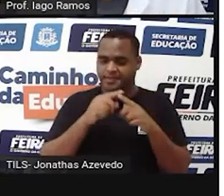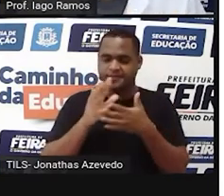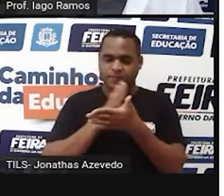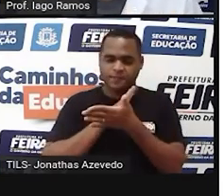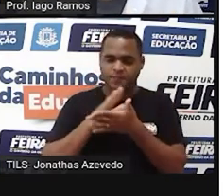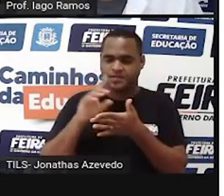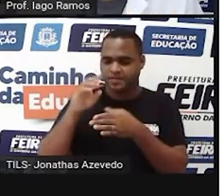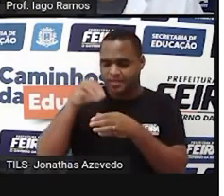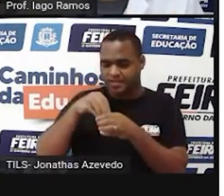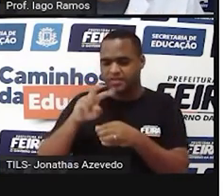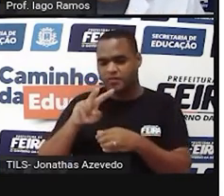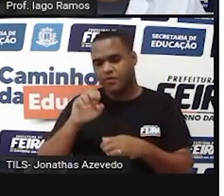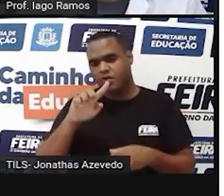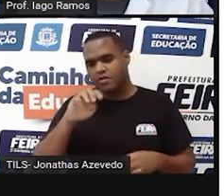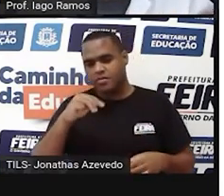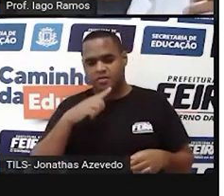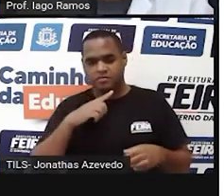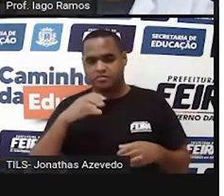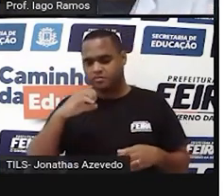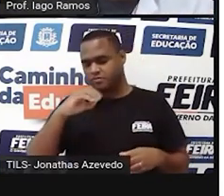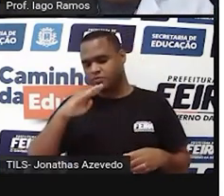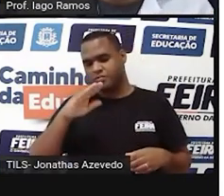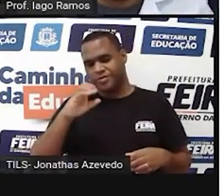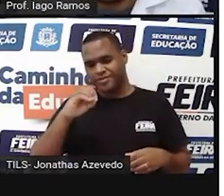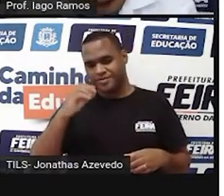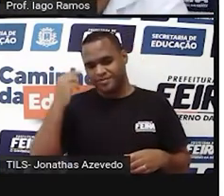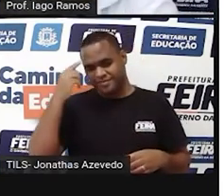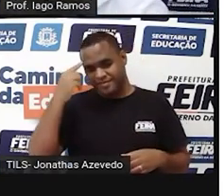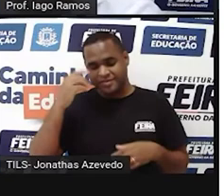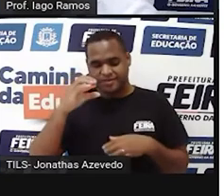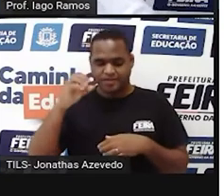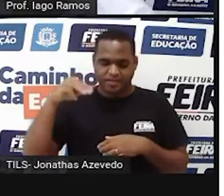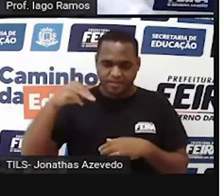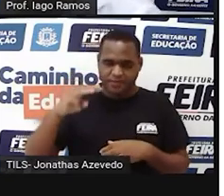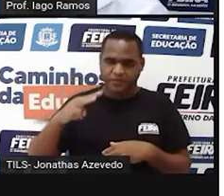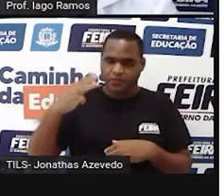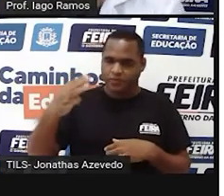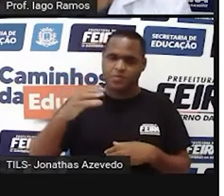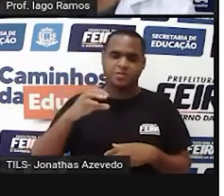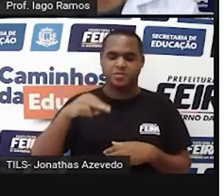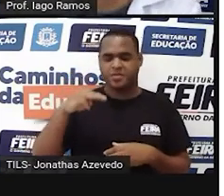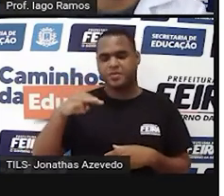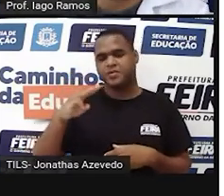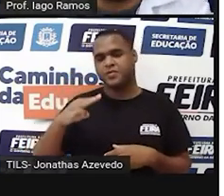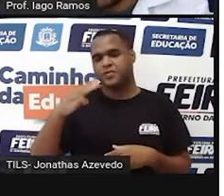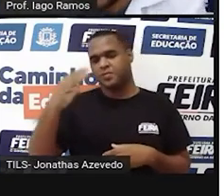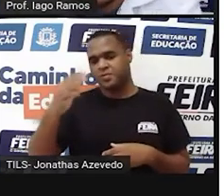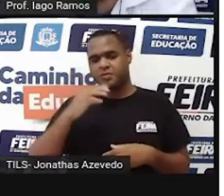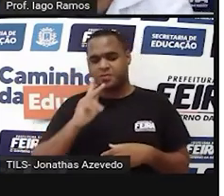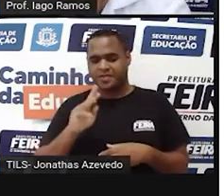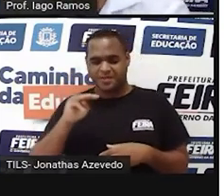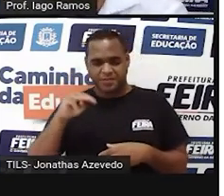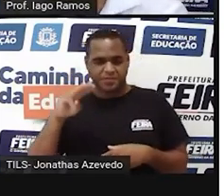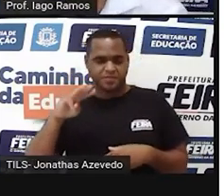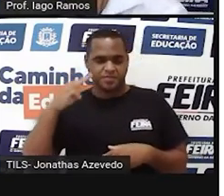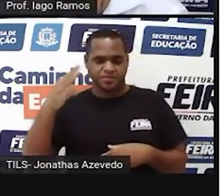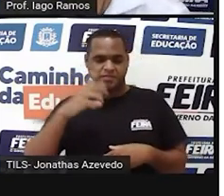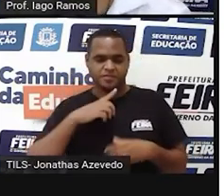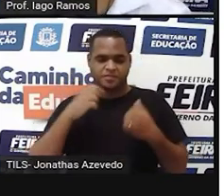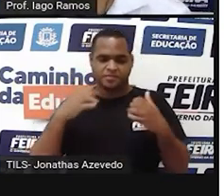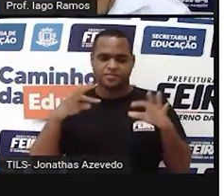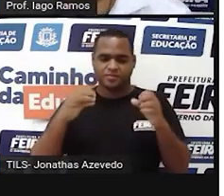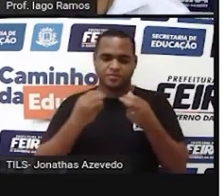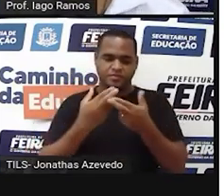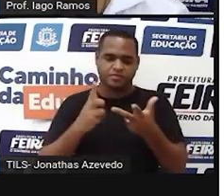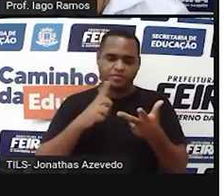de volume são cúbicas. Centímetro cúbico, metro cúbico, quilômetro cúbico e tantas